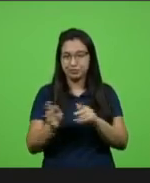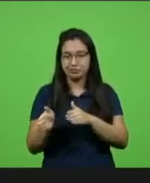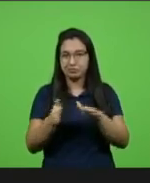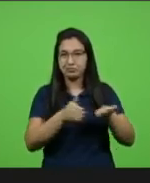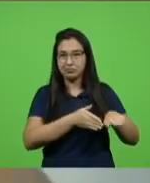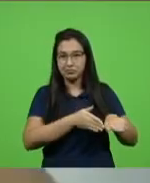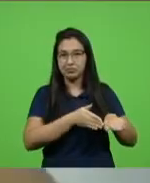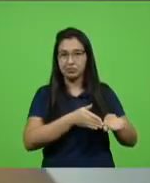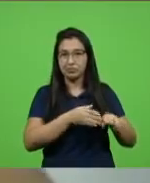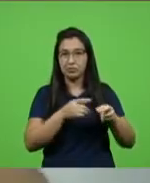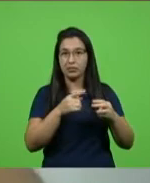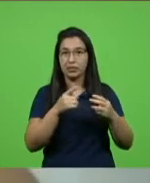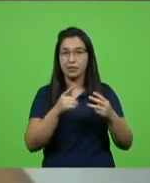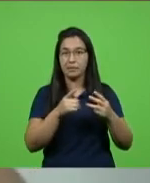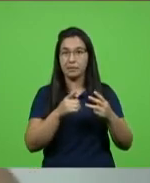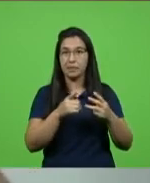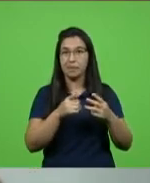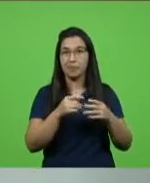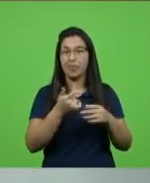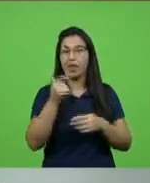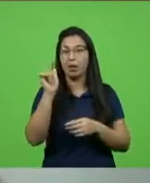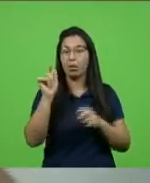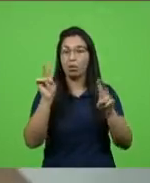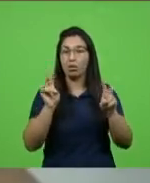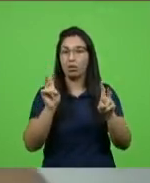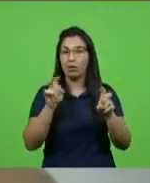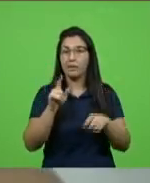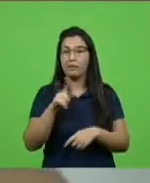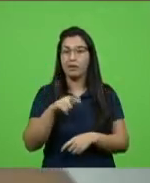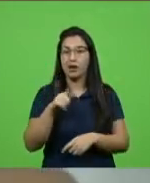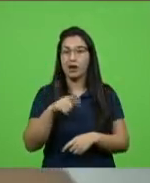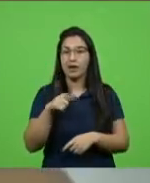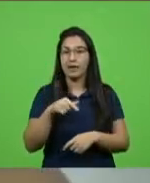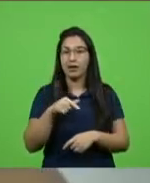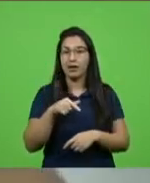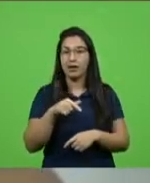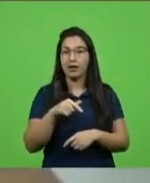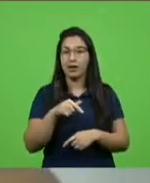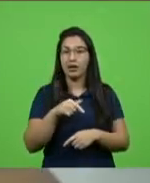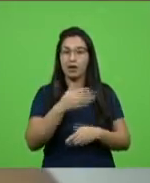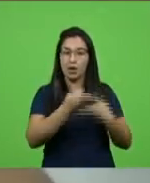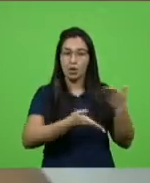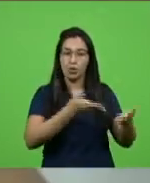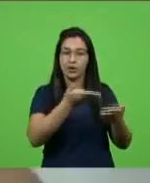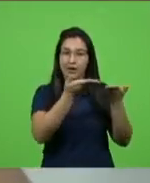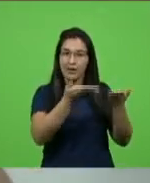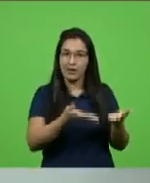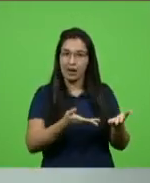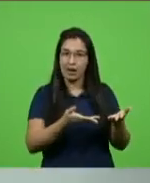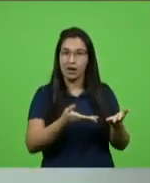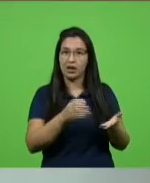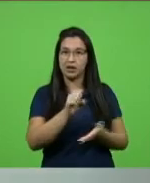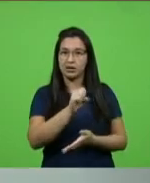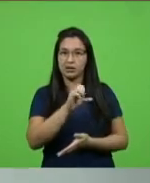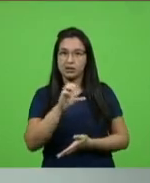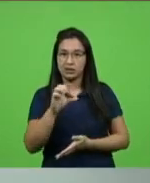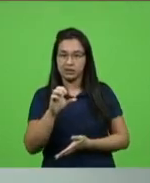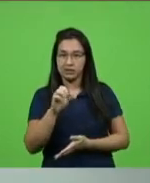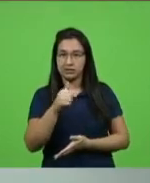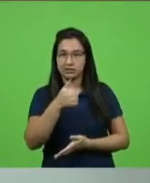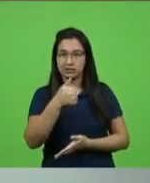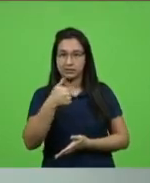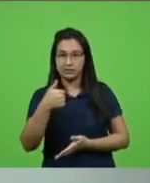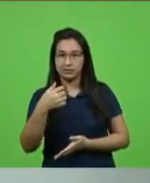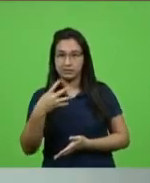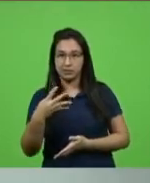amigos o meu segundo tema ele se refere a conservação como eu dizia da SC 114 mais precisamente no